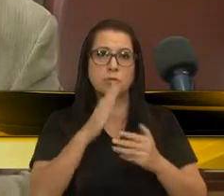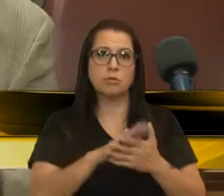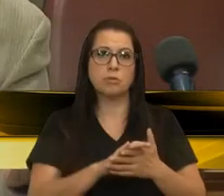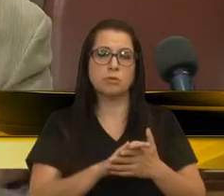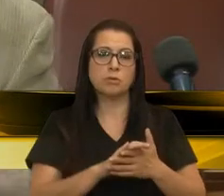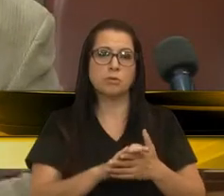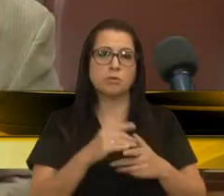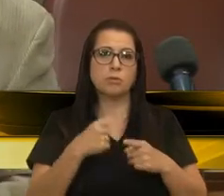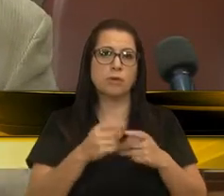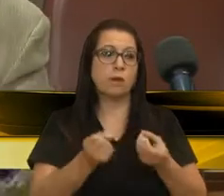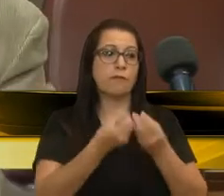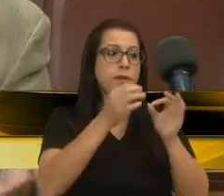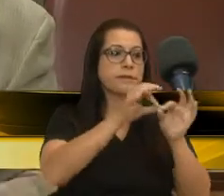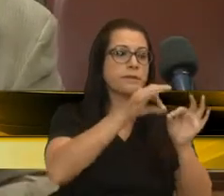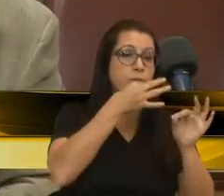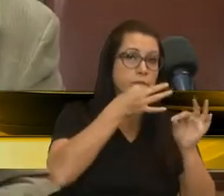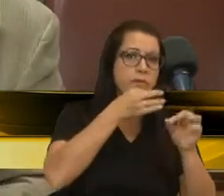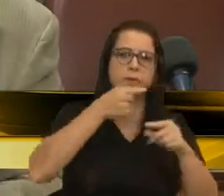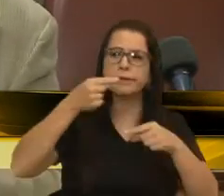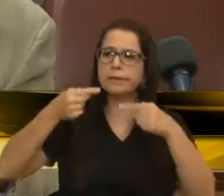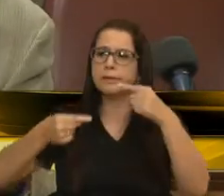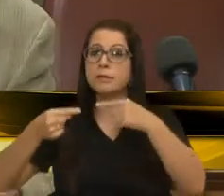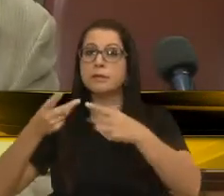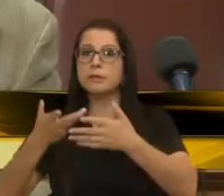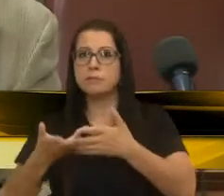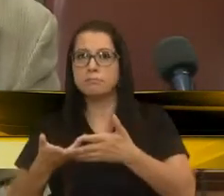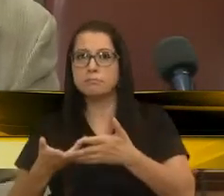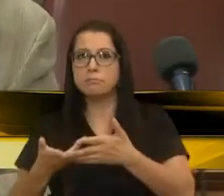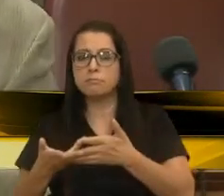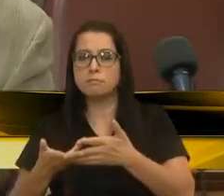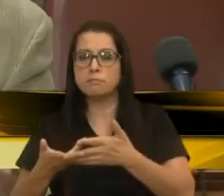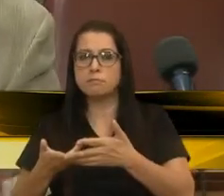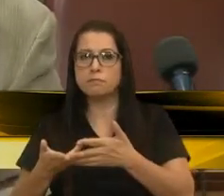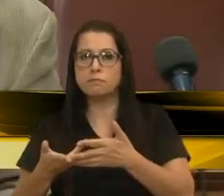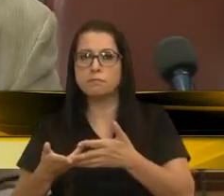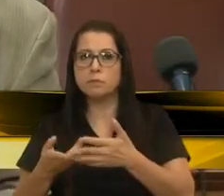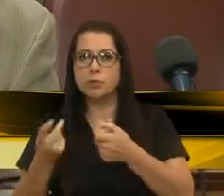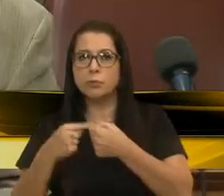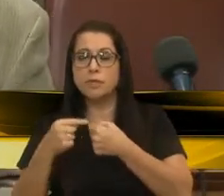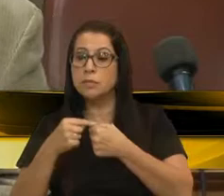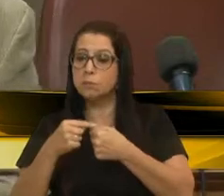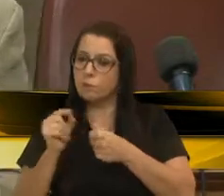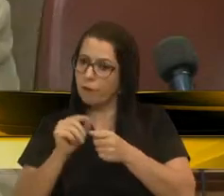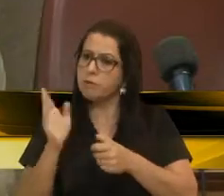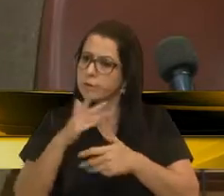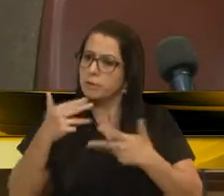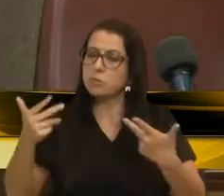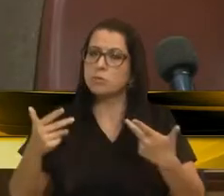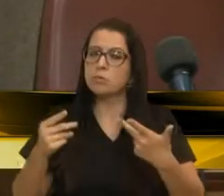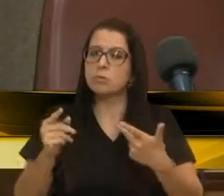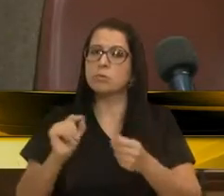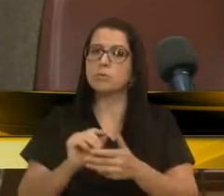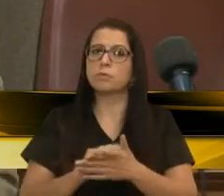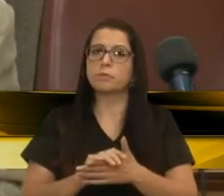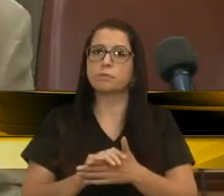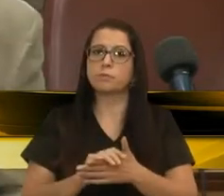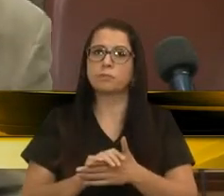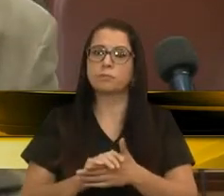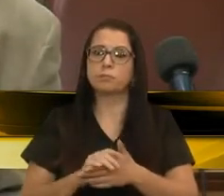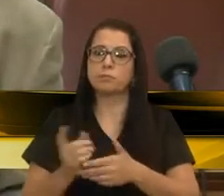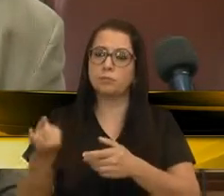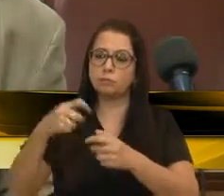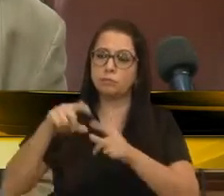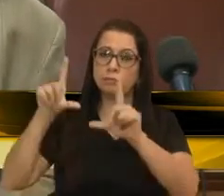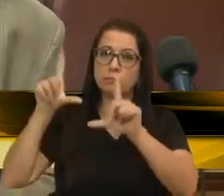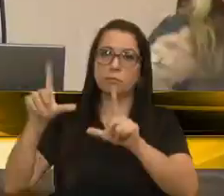em plena festa da uva que haja o debate, que o município se mexa, né? No mínimo, para que se põe de novo essas